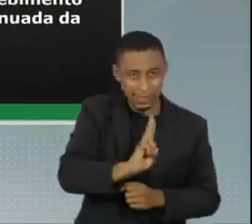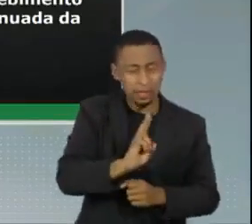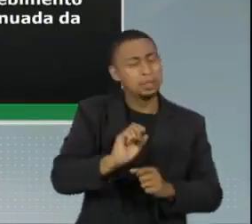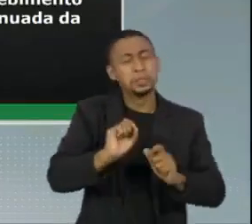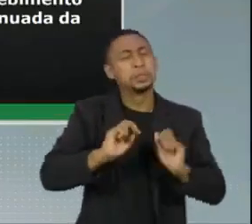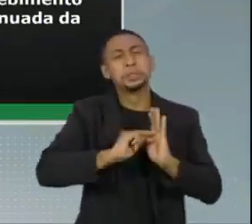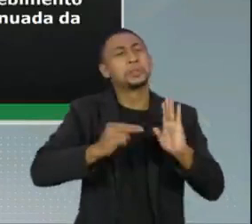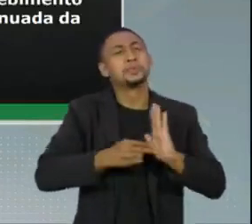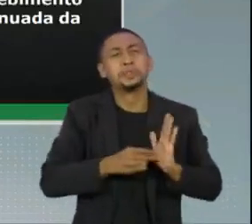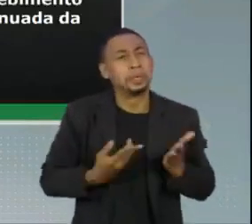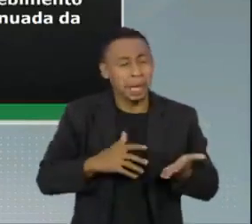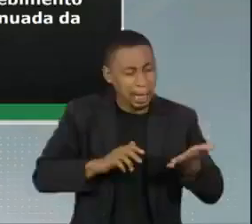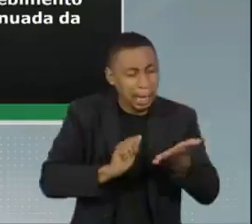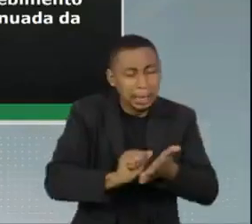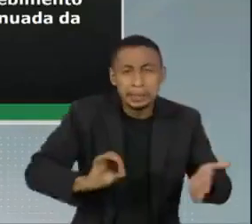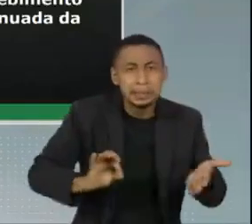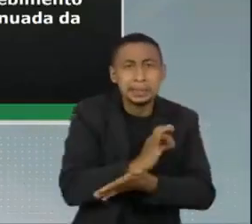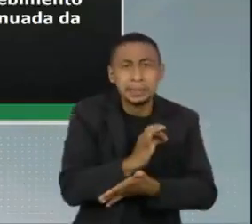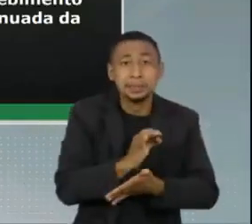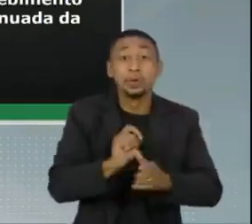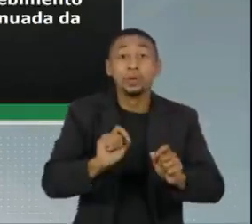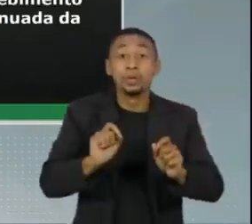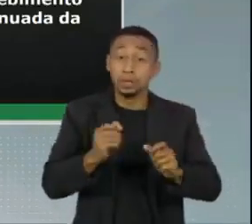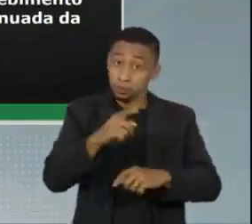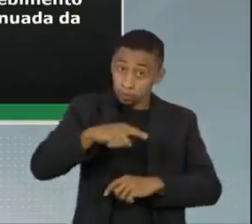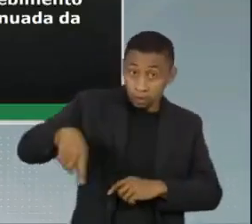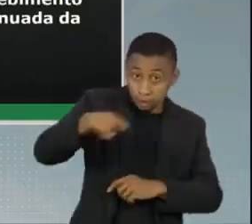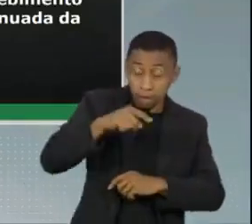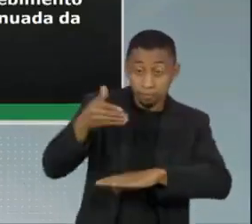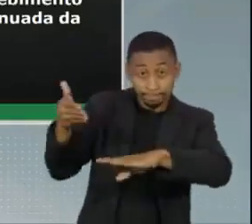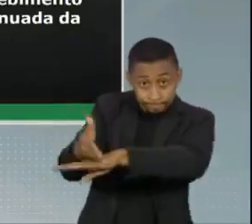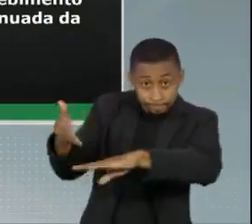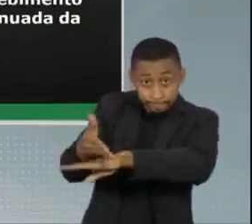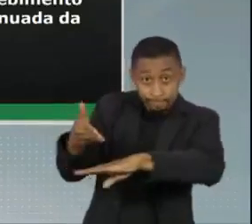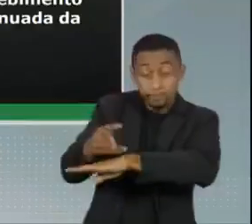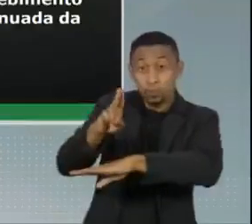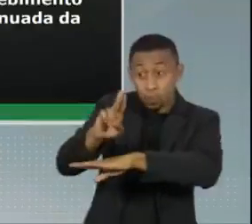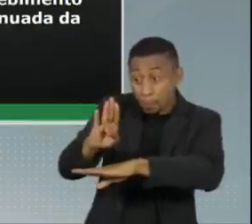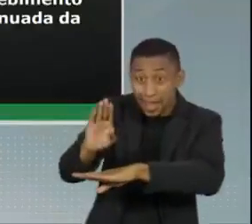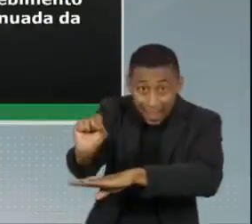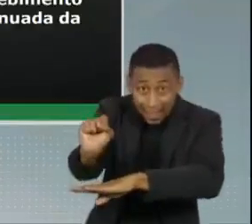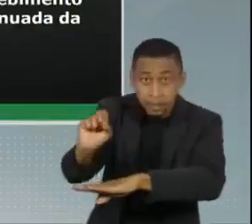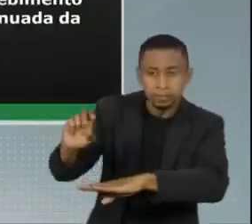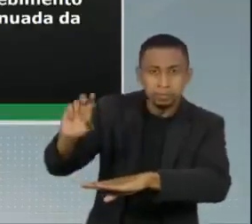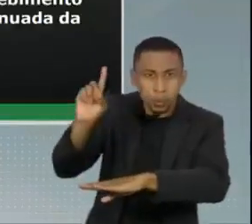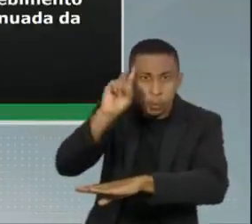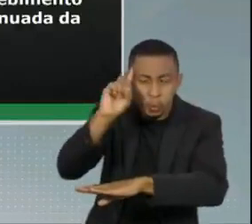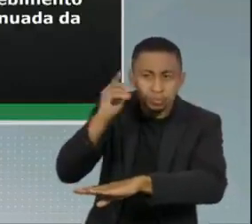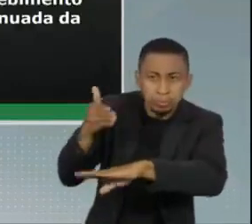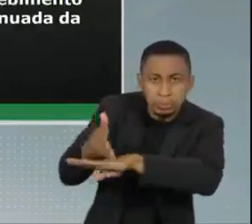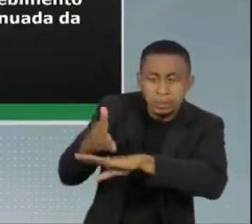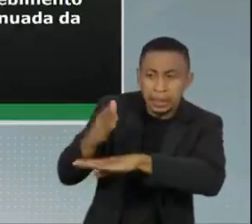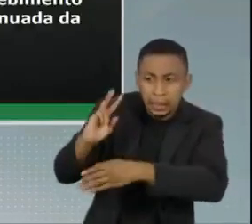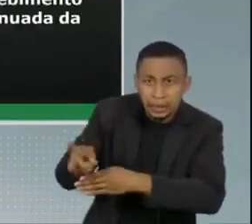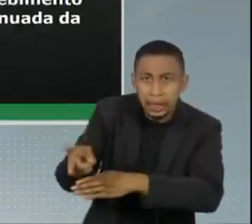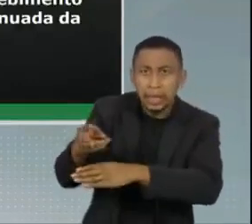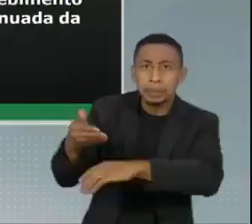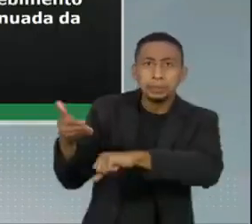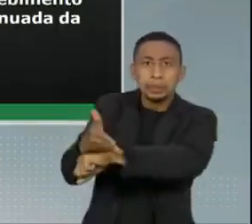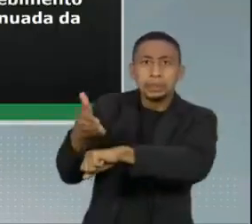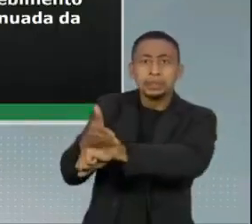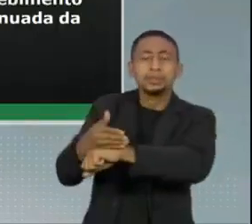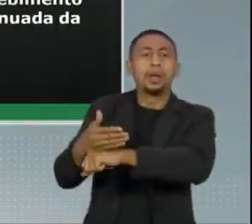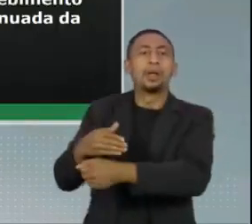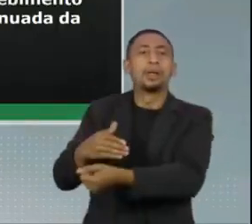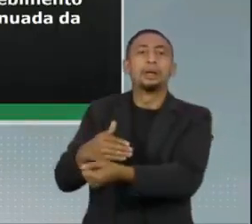Que esses pacientes que já fazem parte do seu território e frequentam, vão à unidade básica, fazem o seu controle na unidade, seja de